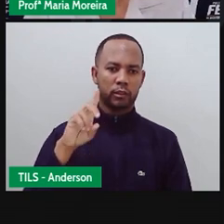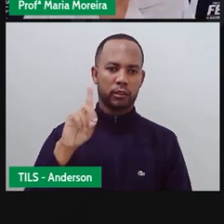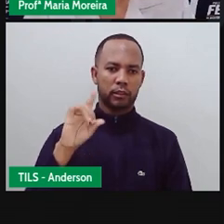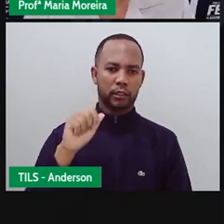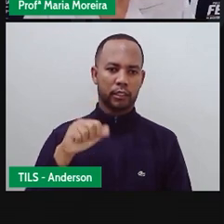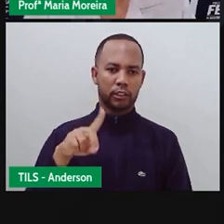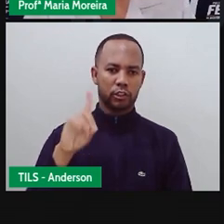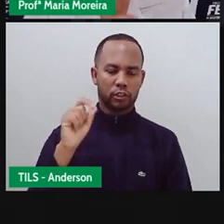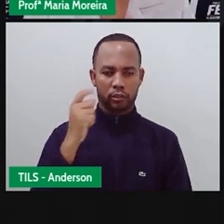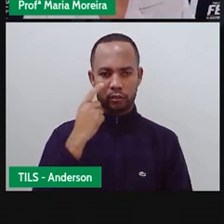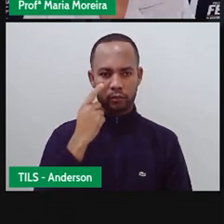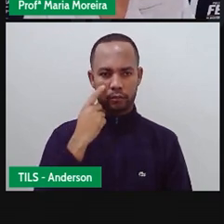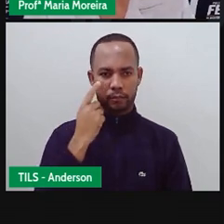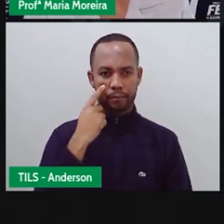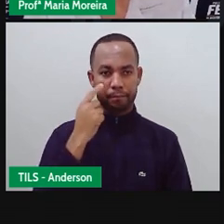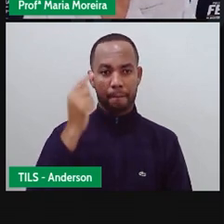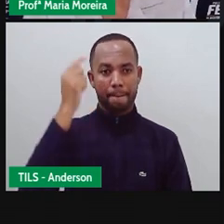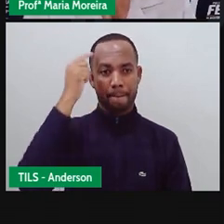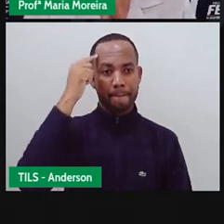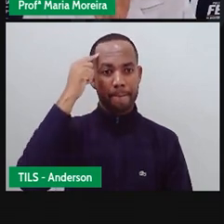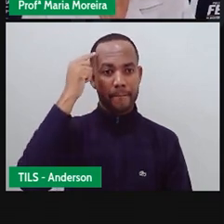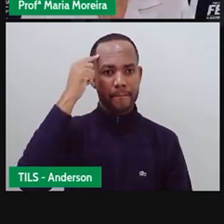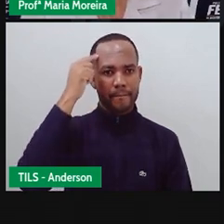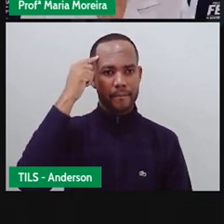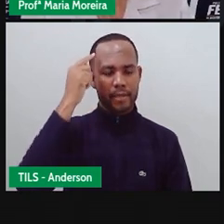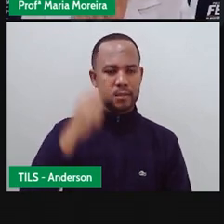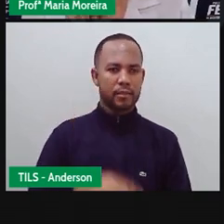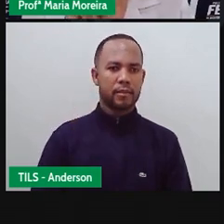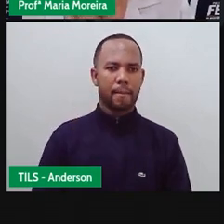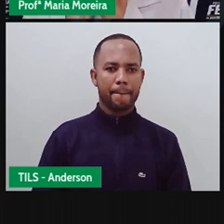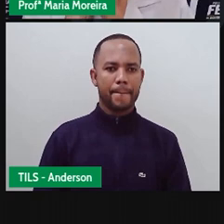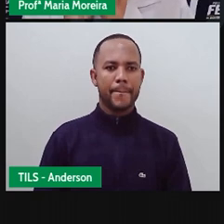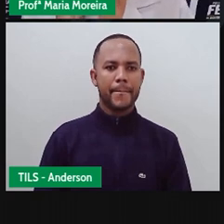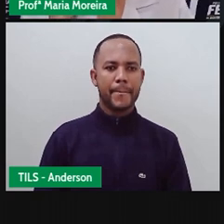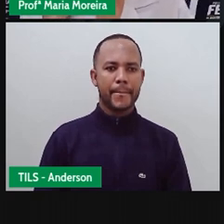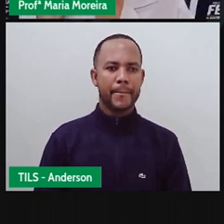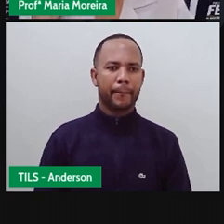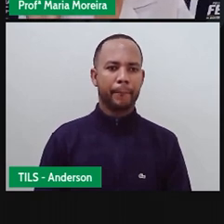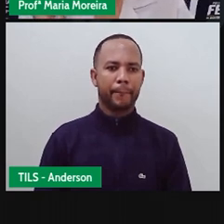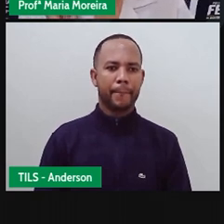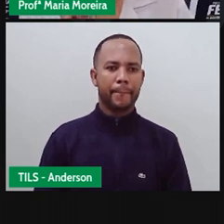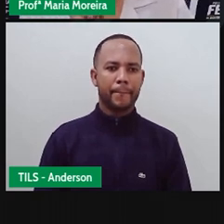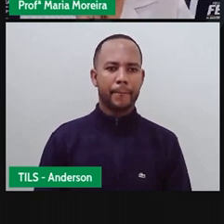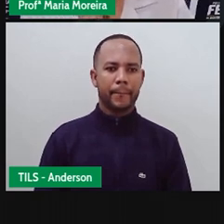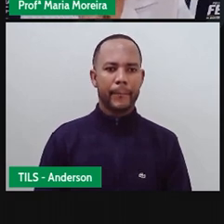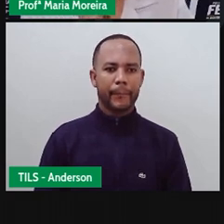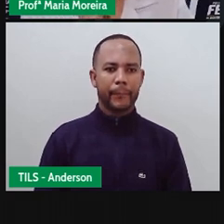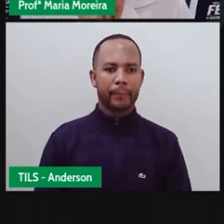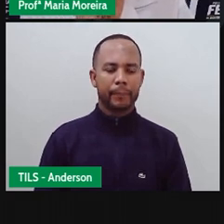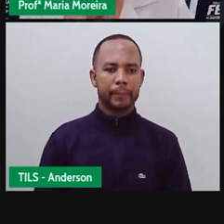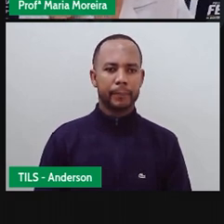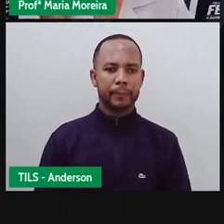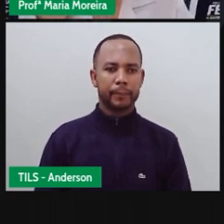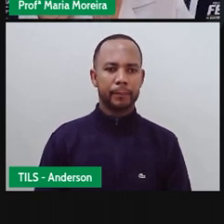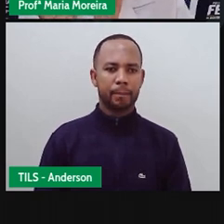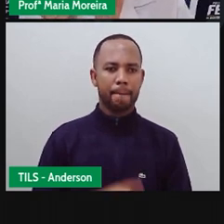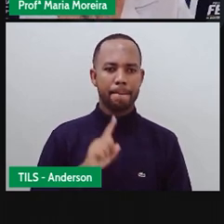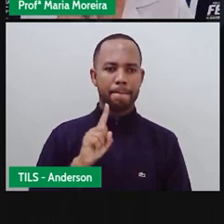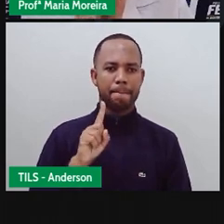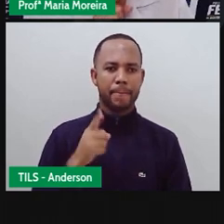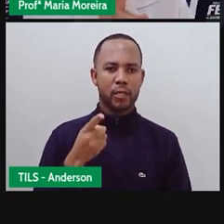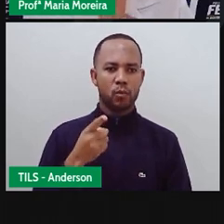quantas dezenas? Vamos pensar? A Ó Unidade de milhar Mil